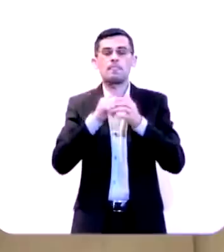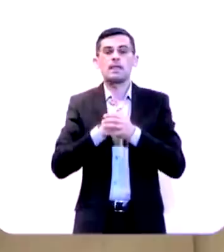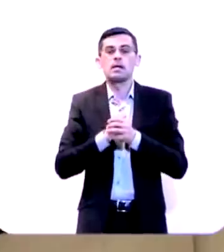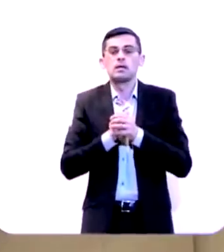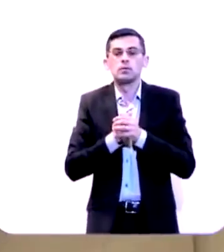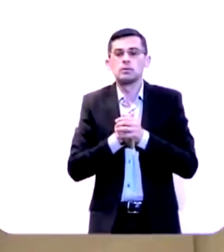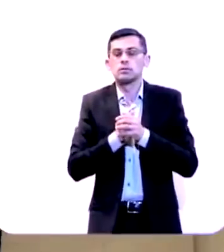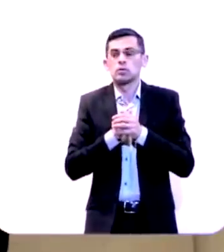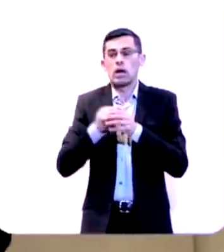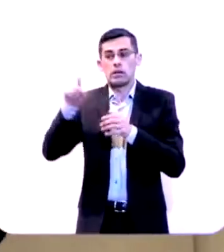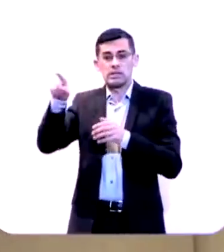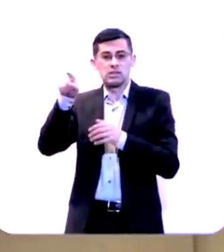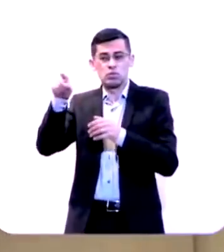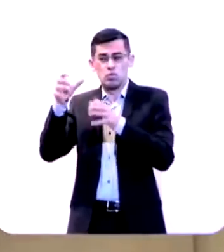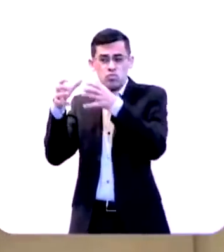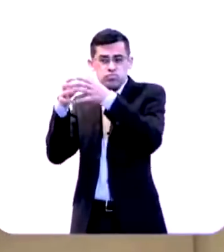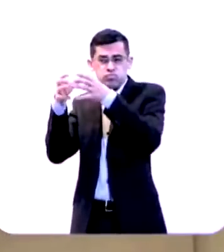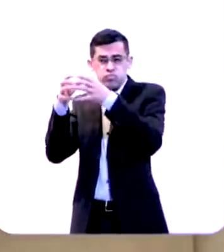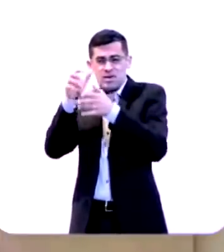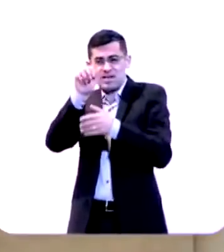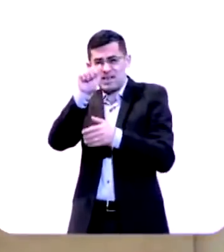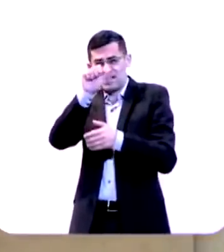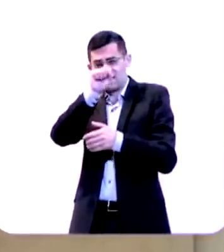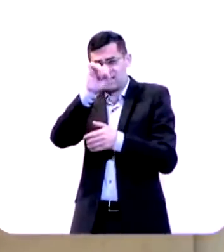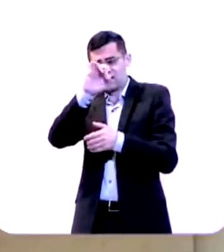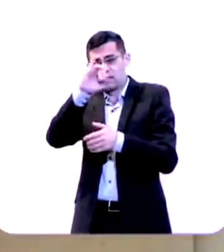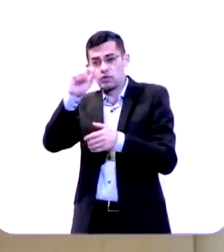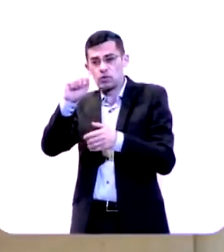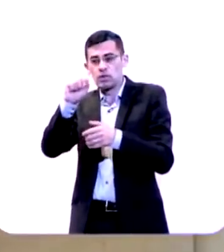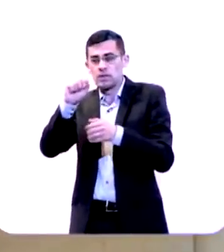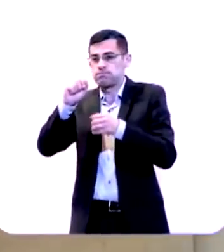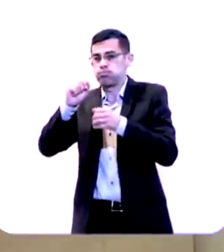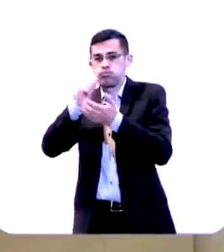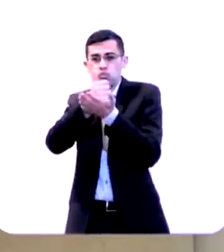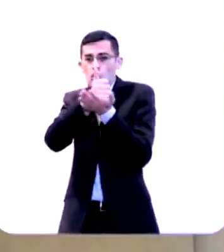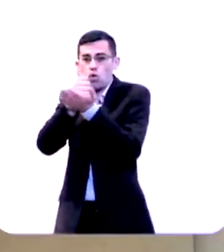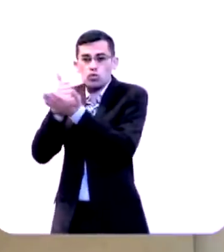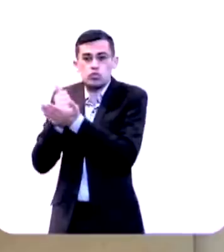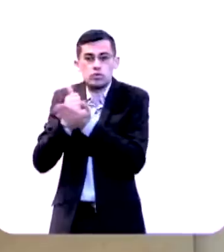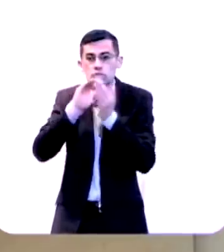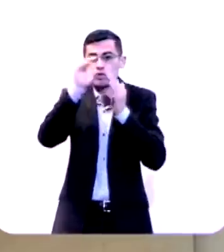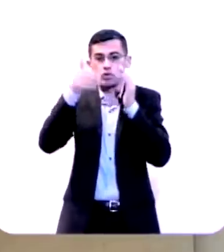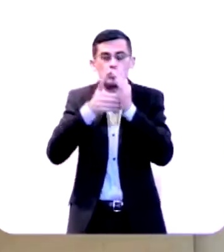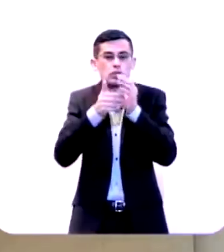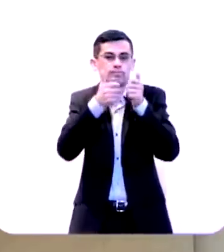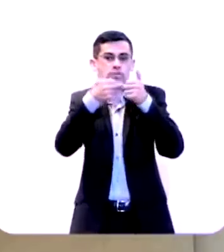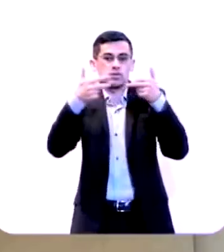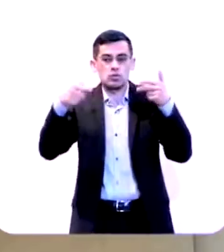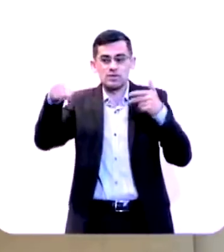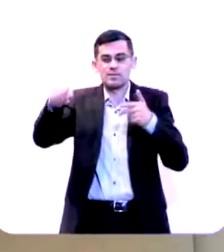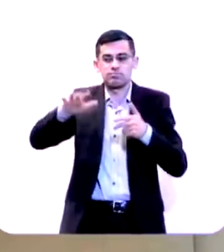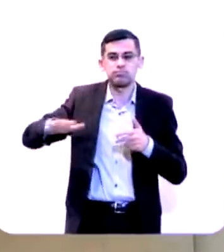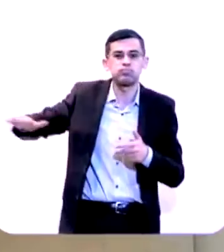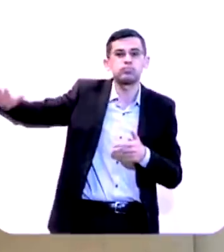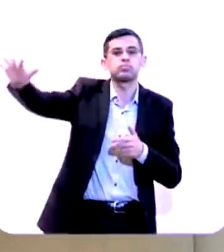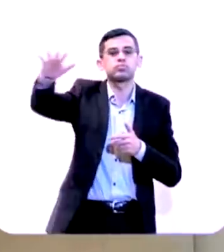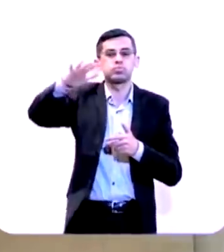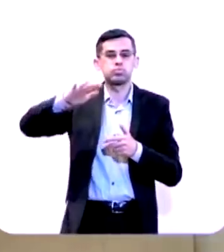assírios dominavam toda a Palestina. Eles tinham o controle da Palestina.